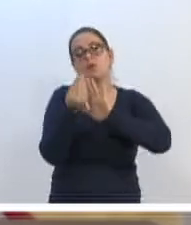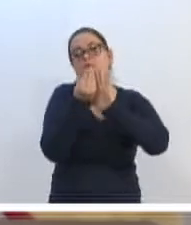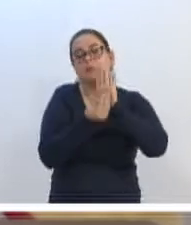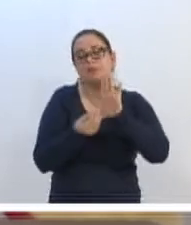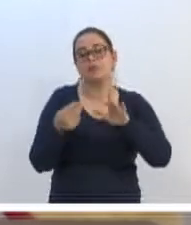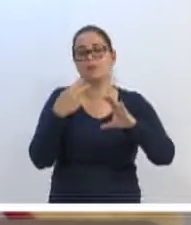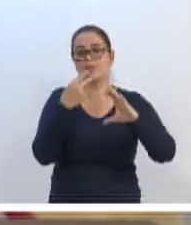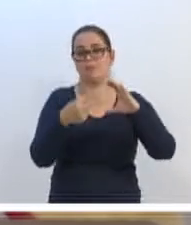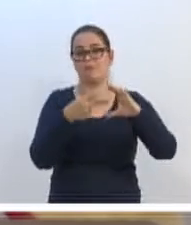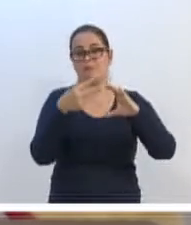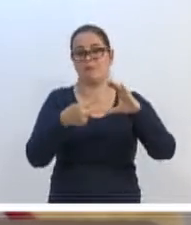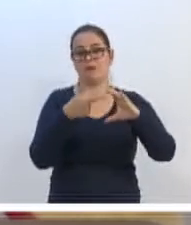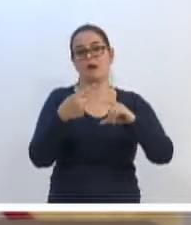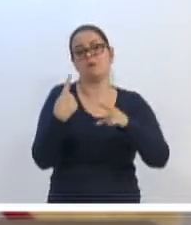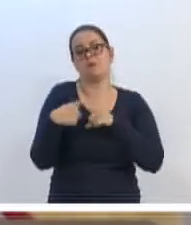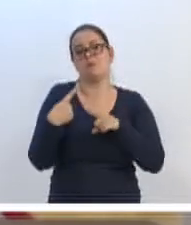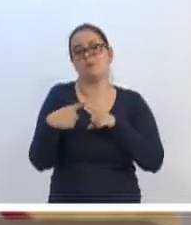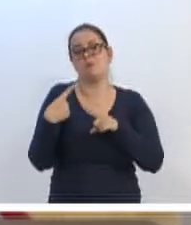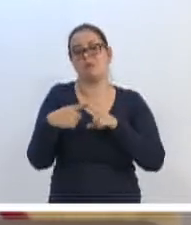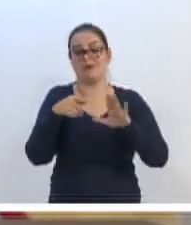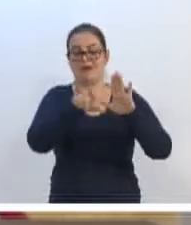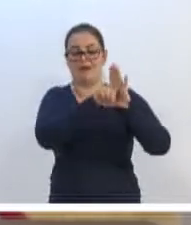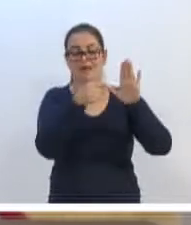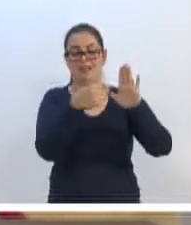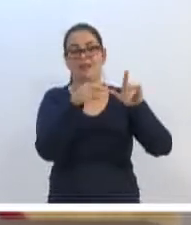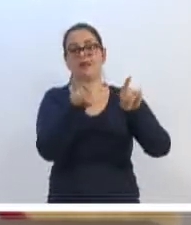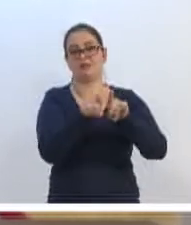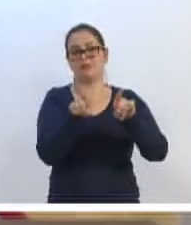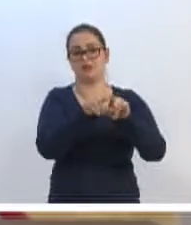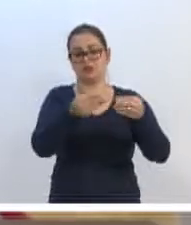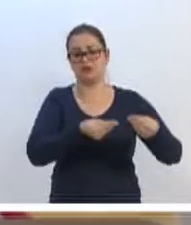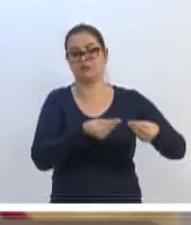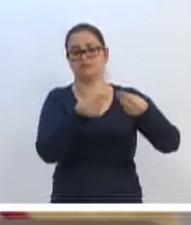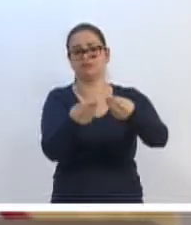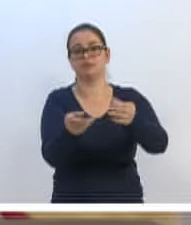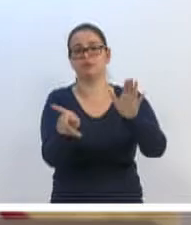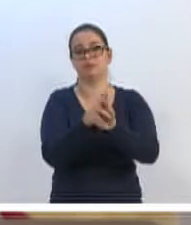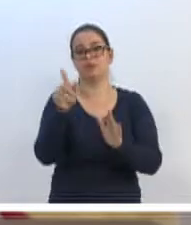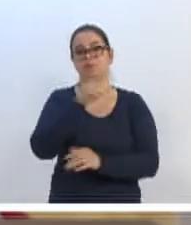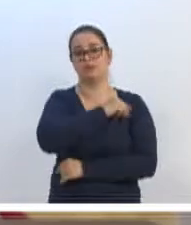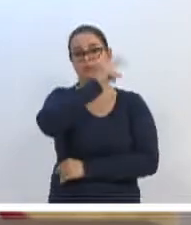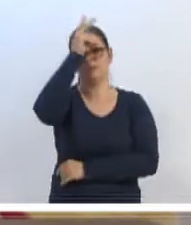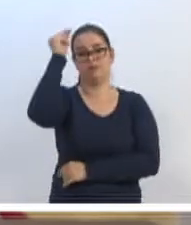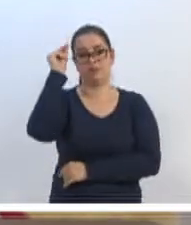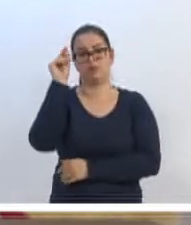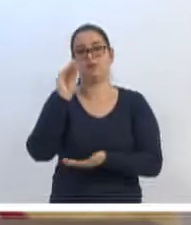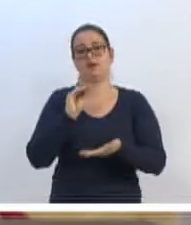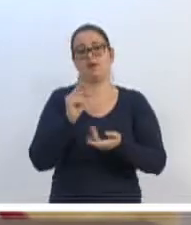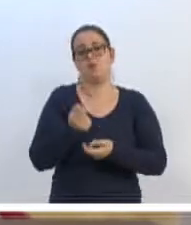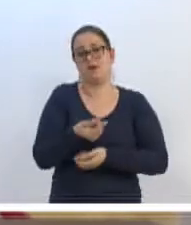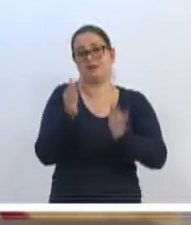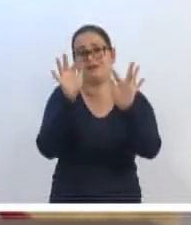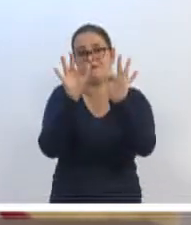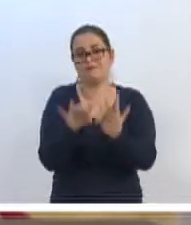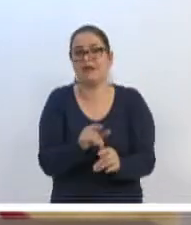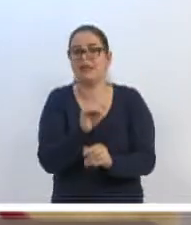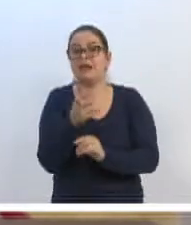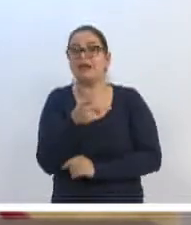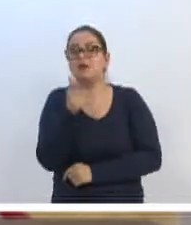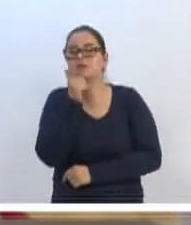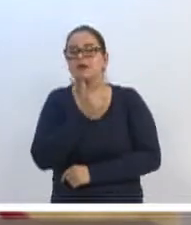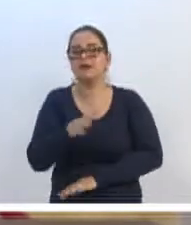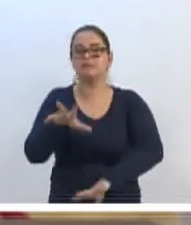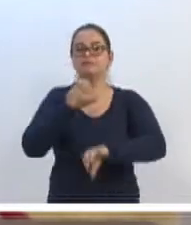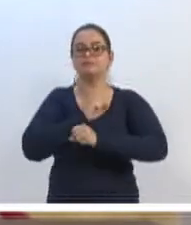para a Casa Legislativa, até porque a legislação também já entregamos isso para o Executivo e está em fase final. Quem ganha, repito,